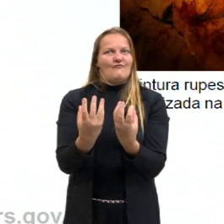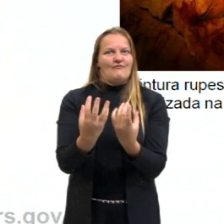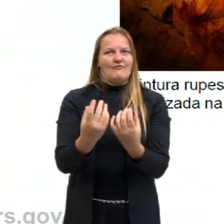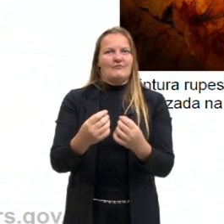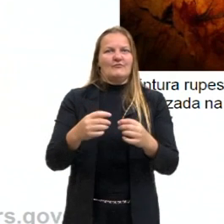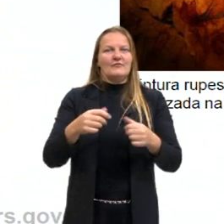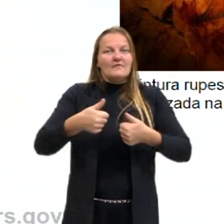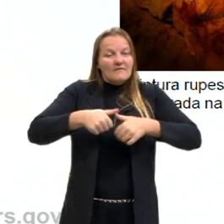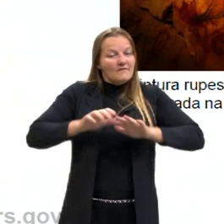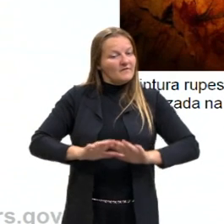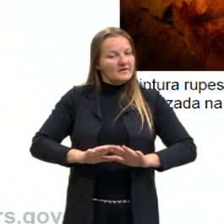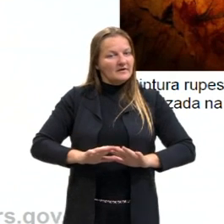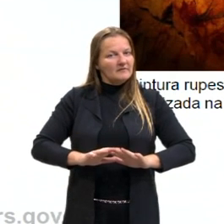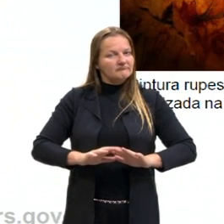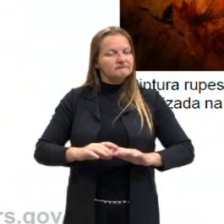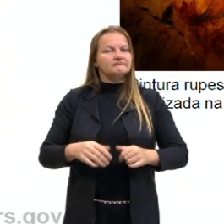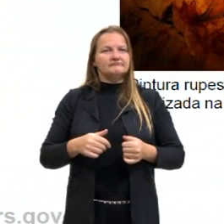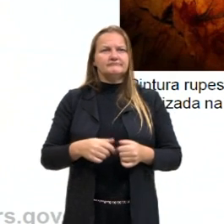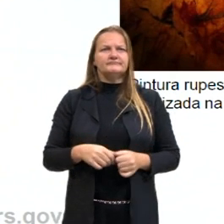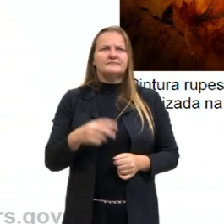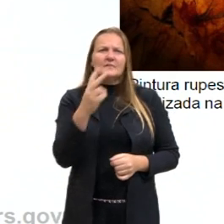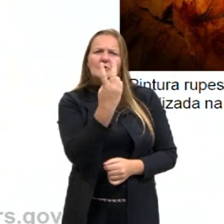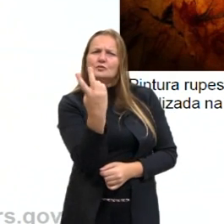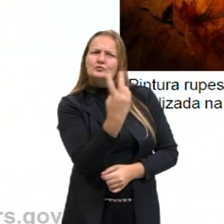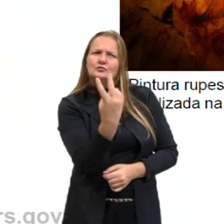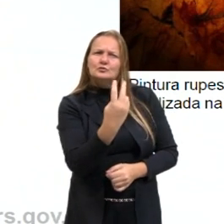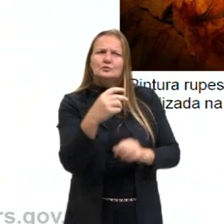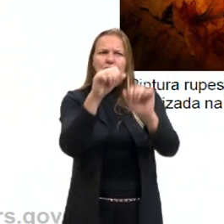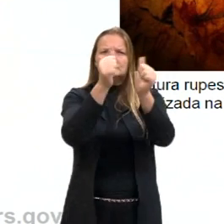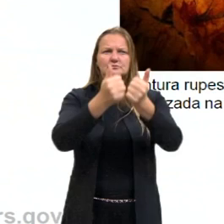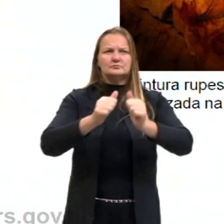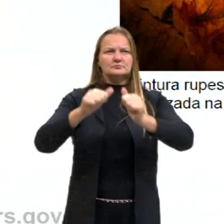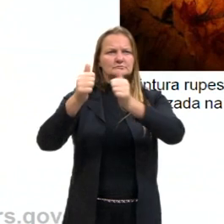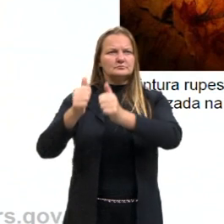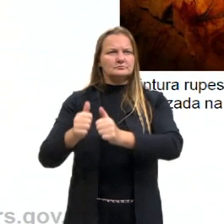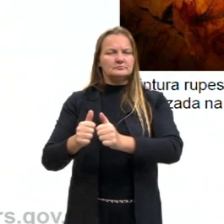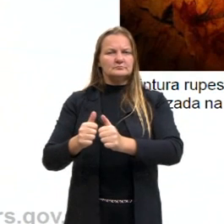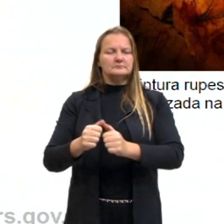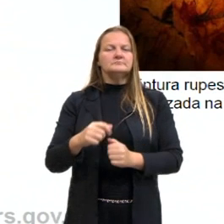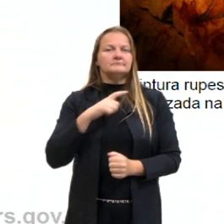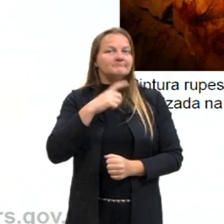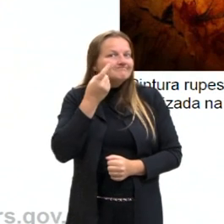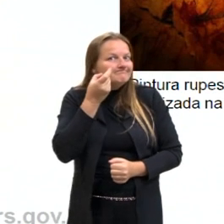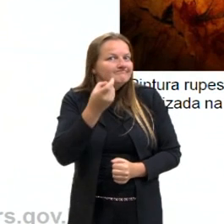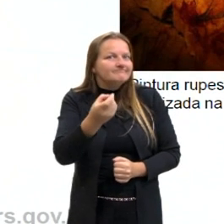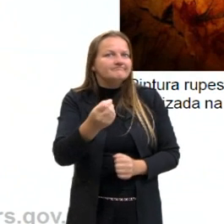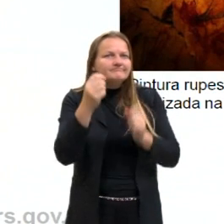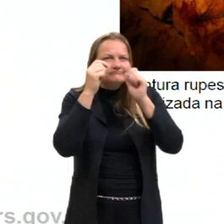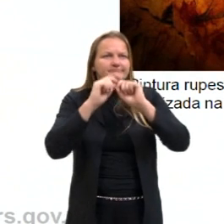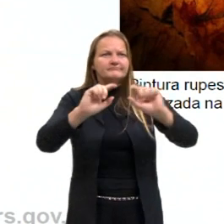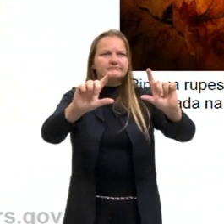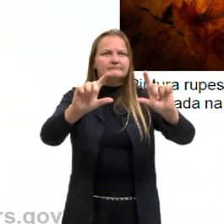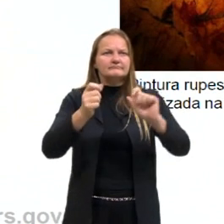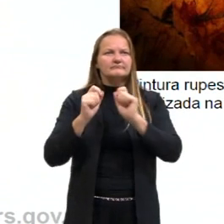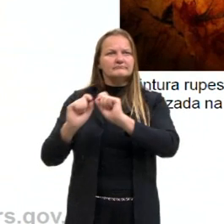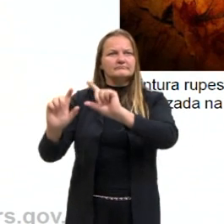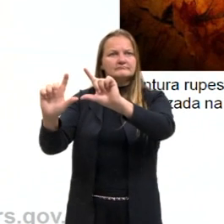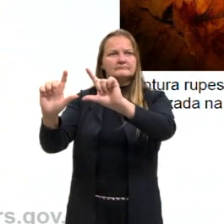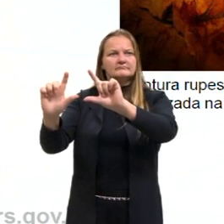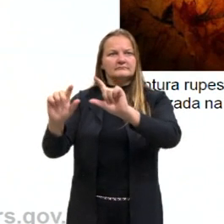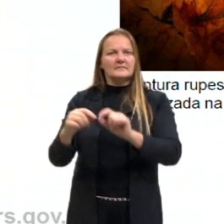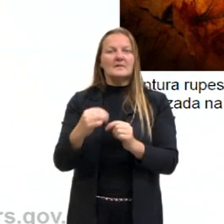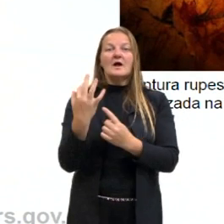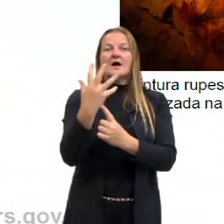fixo. Então quando a gente olha para essas duas imagens, esse slide aqui é bem interessante para pensar essa